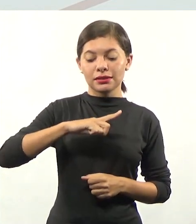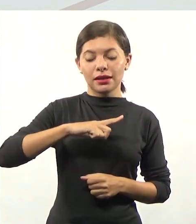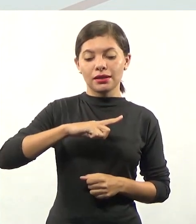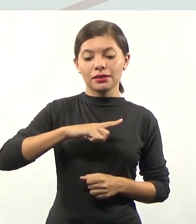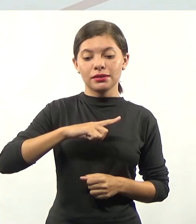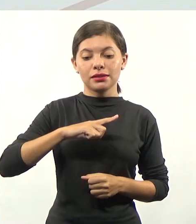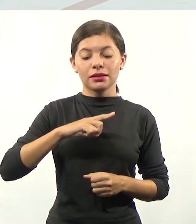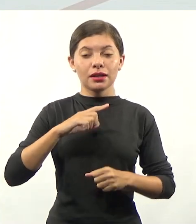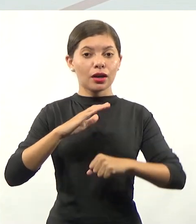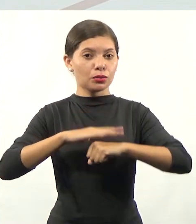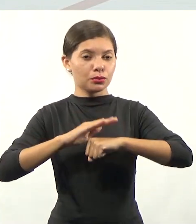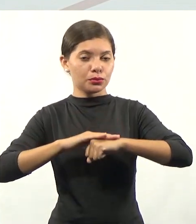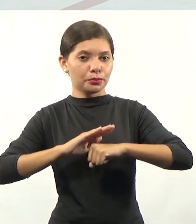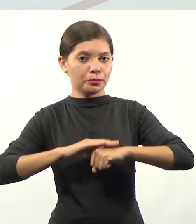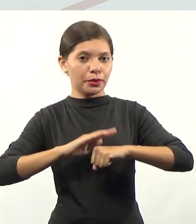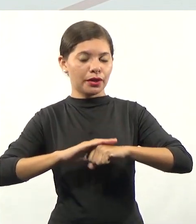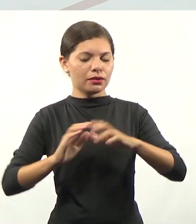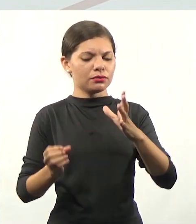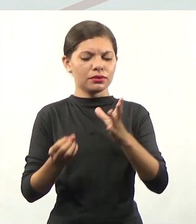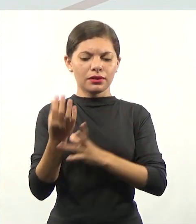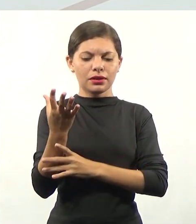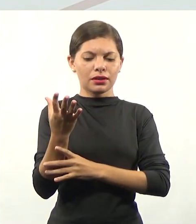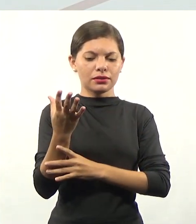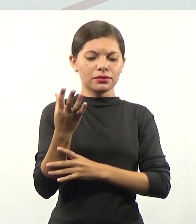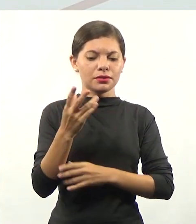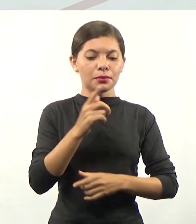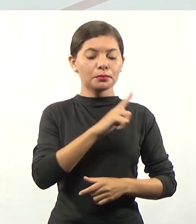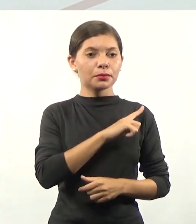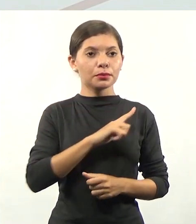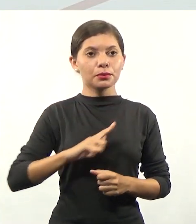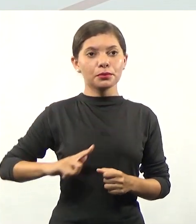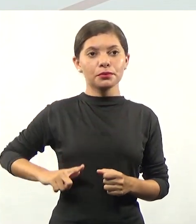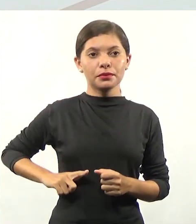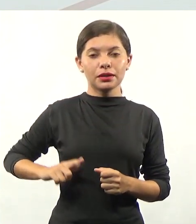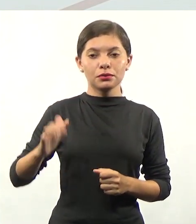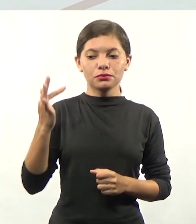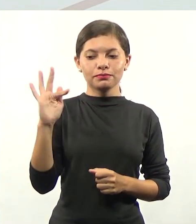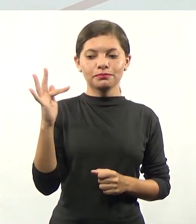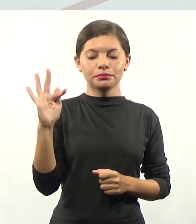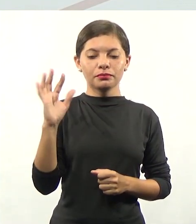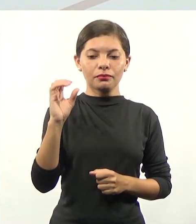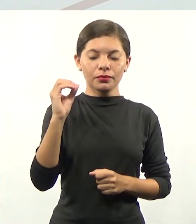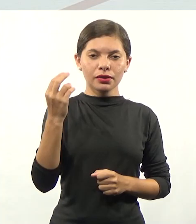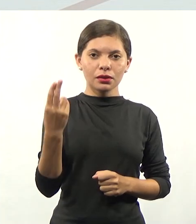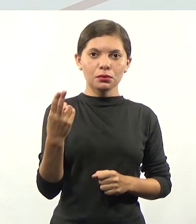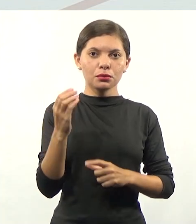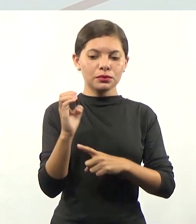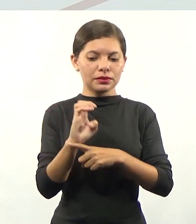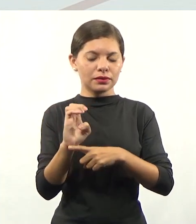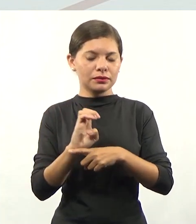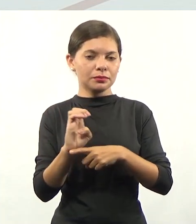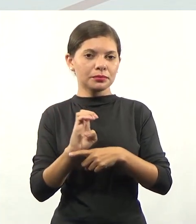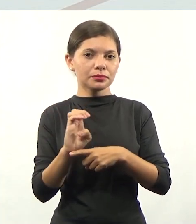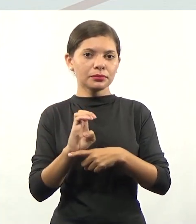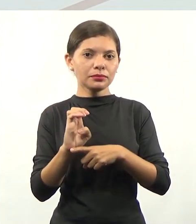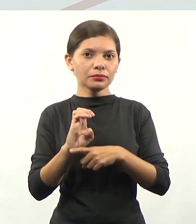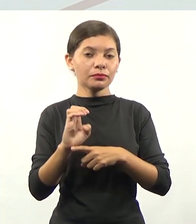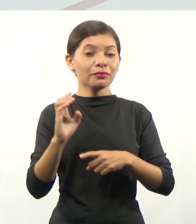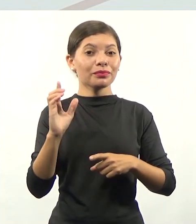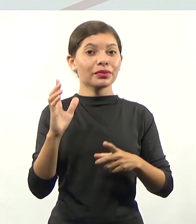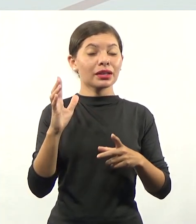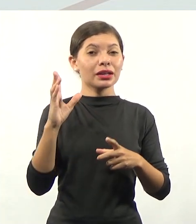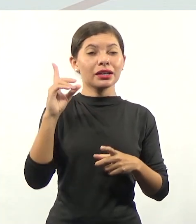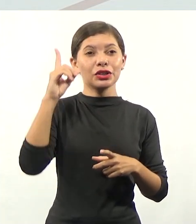A partir do momento que elas são criadas pelo governo federal ou estadual, é mais difícil